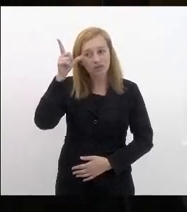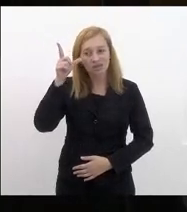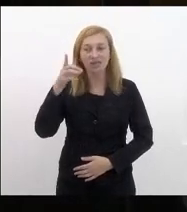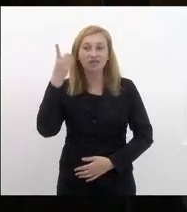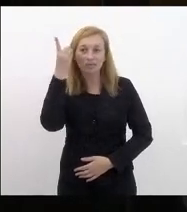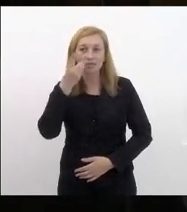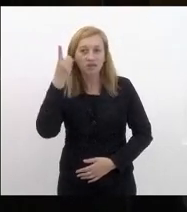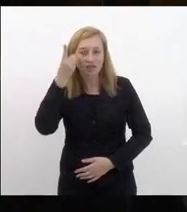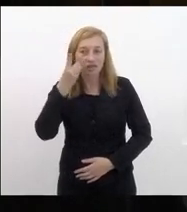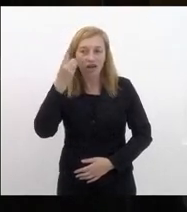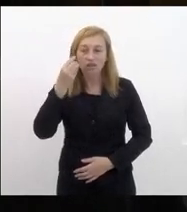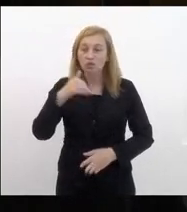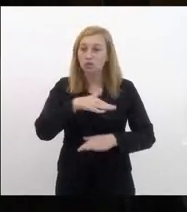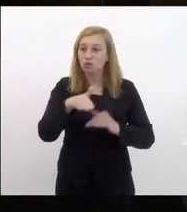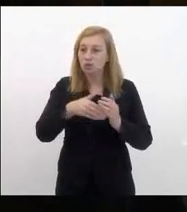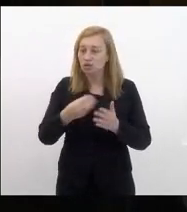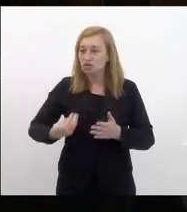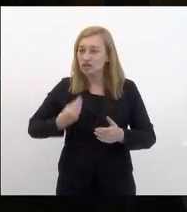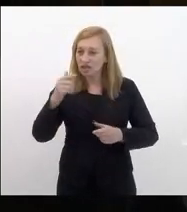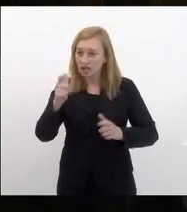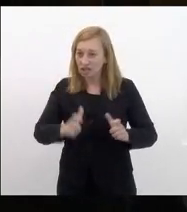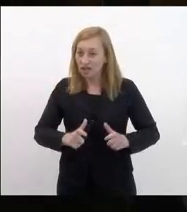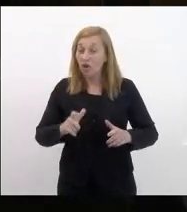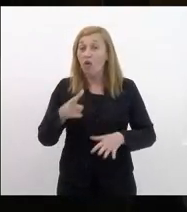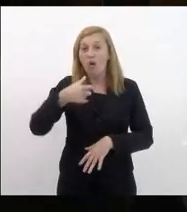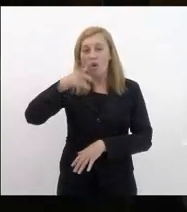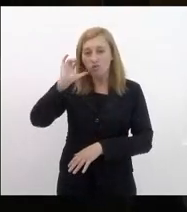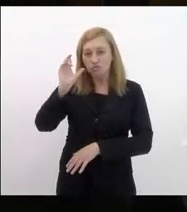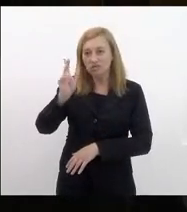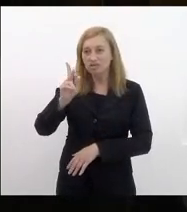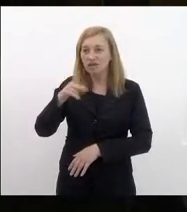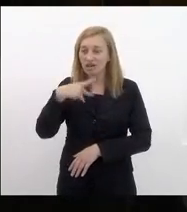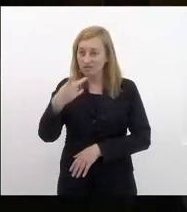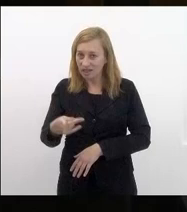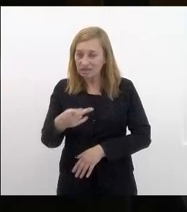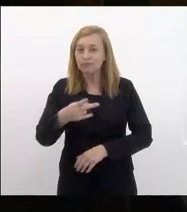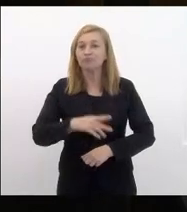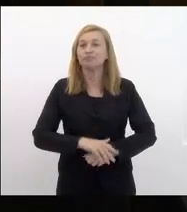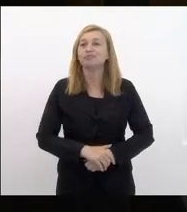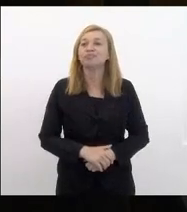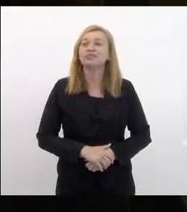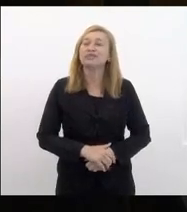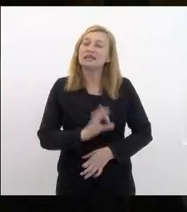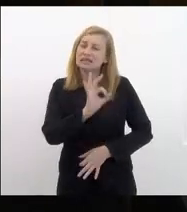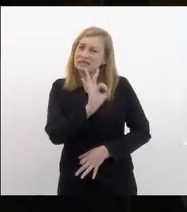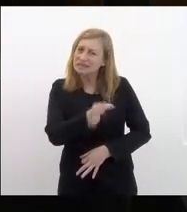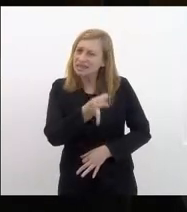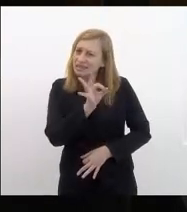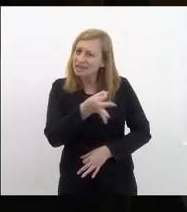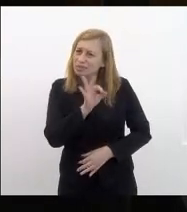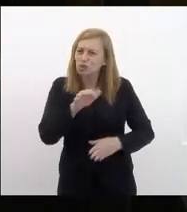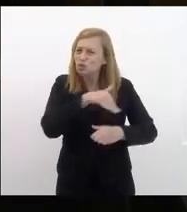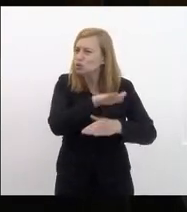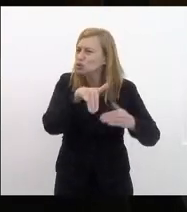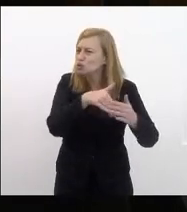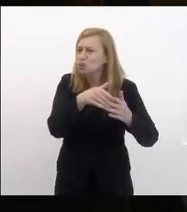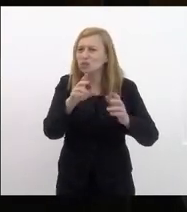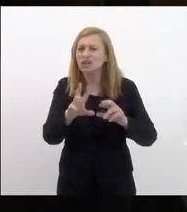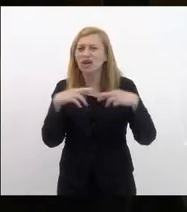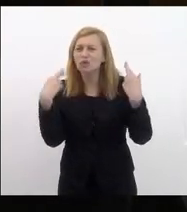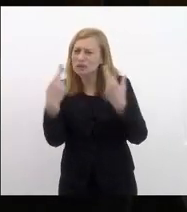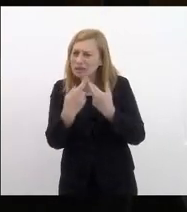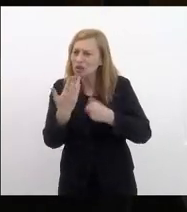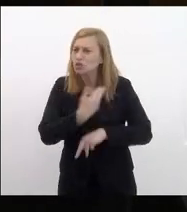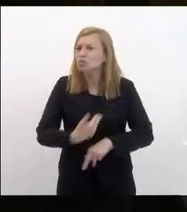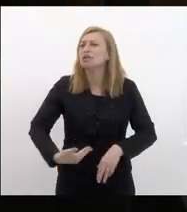deputadas aqui presentes prazer muito grande ontem eu tava fazendo pronunciamento falando exatamente sobre todas essas audiências públicas